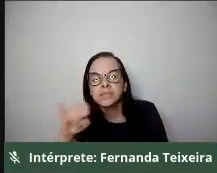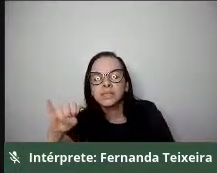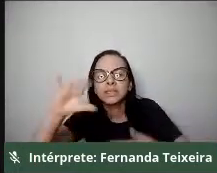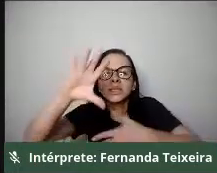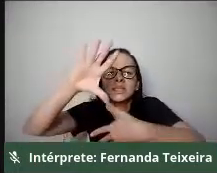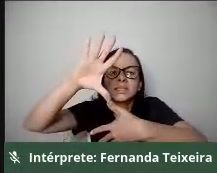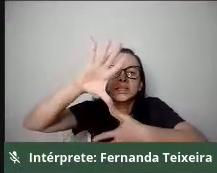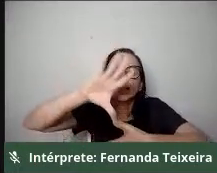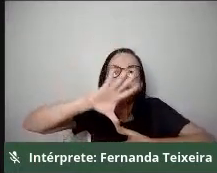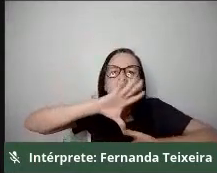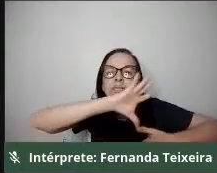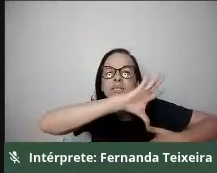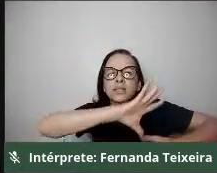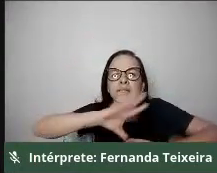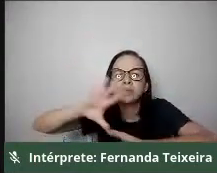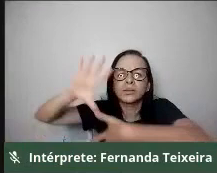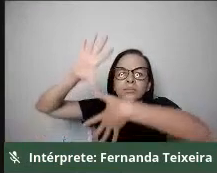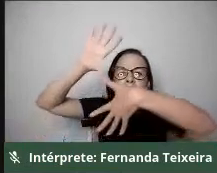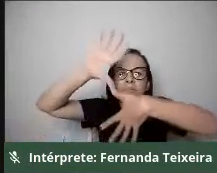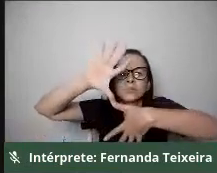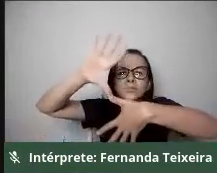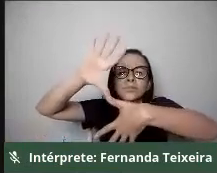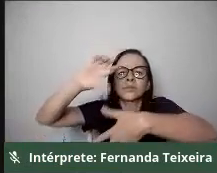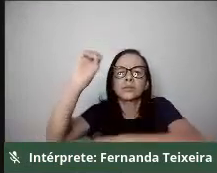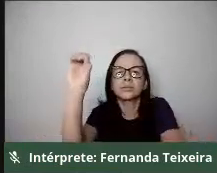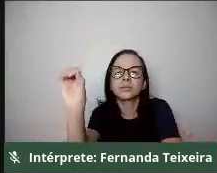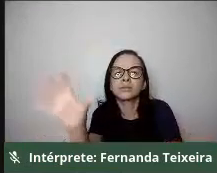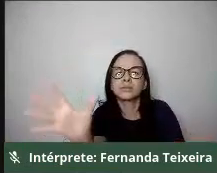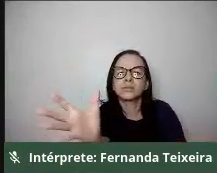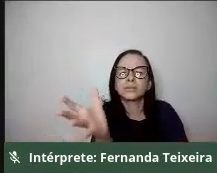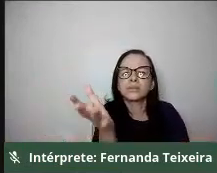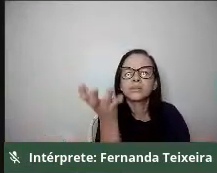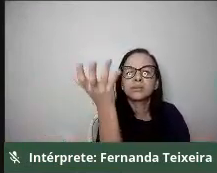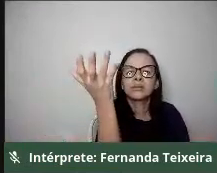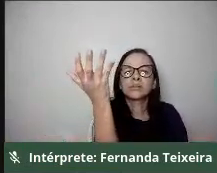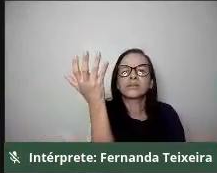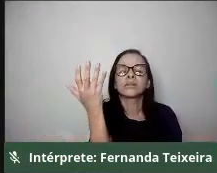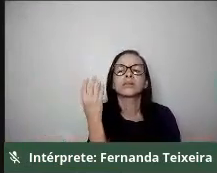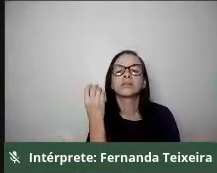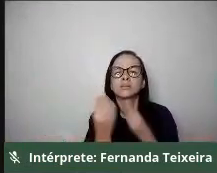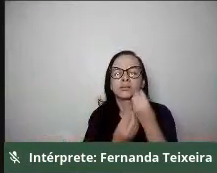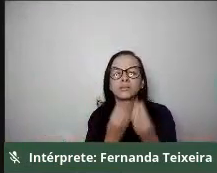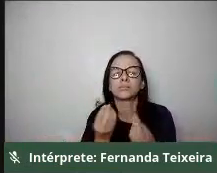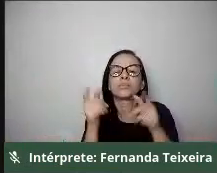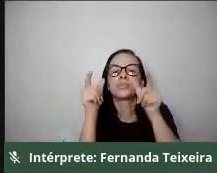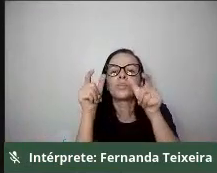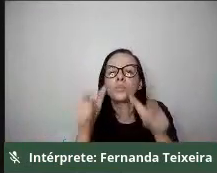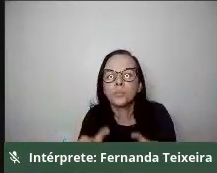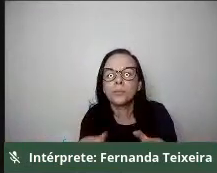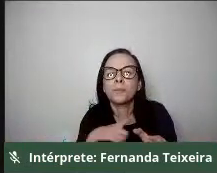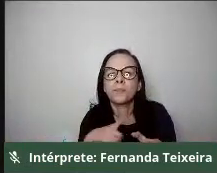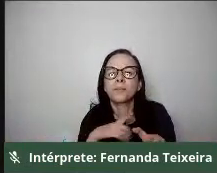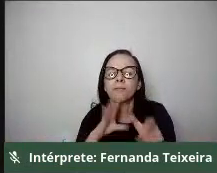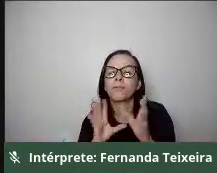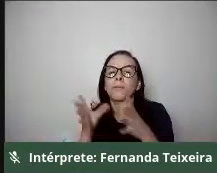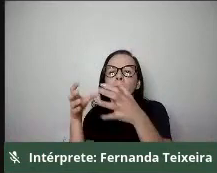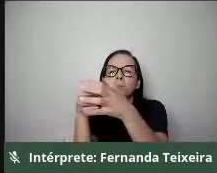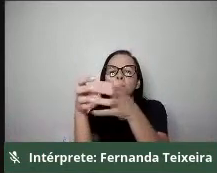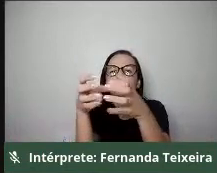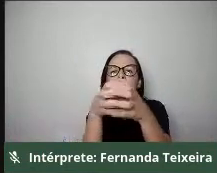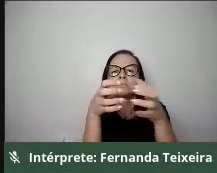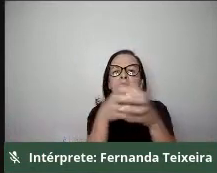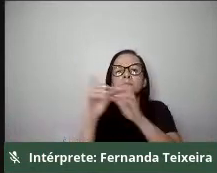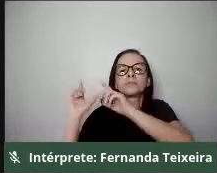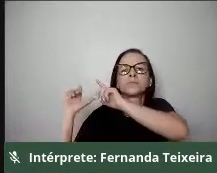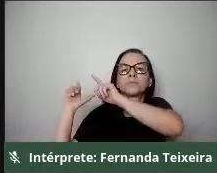da conservação do meio ambiente, na verdade, você tem a conservação do meio ambiente onde existem as comunidades tradicionais. Mas